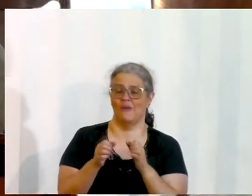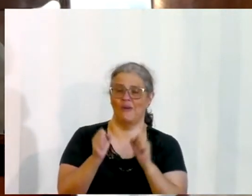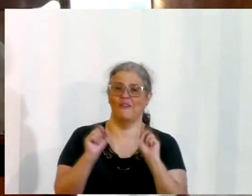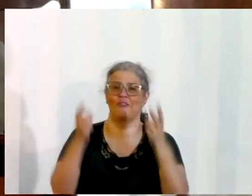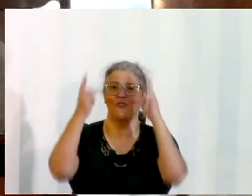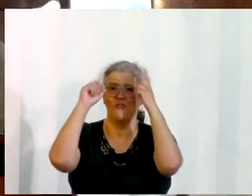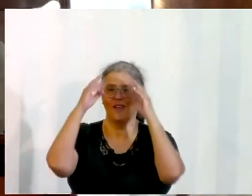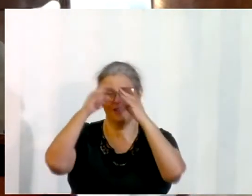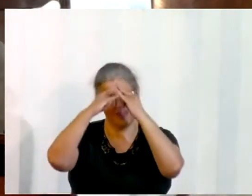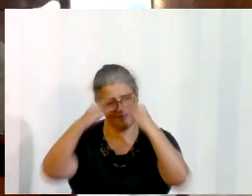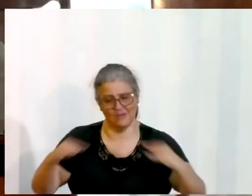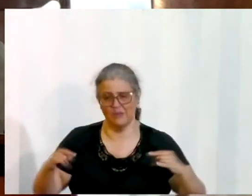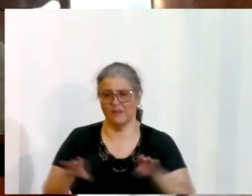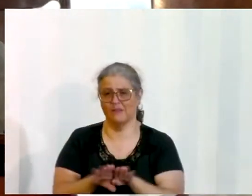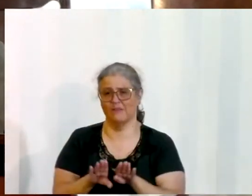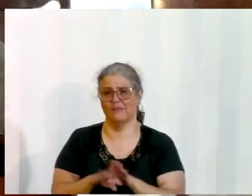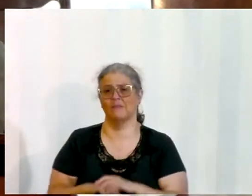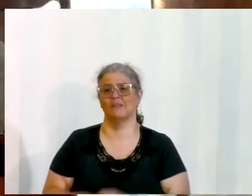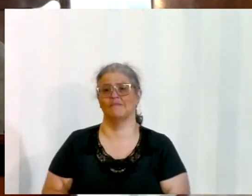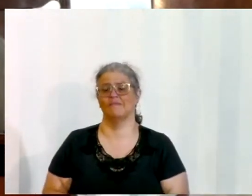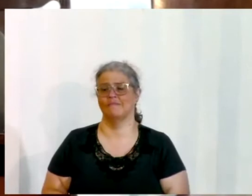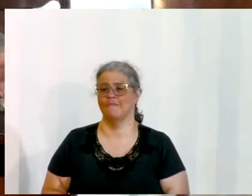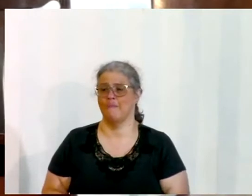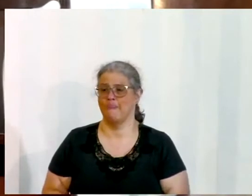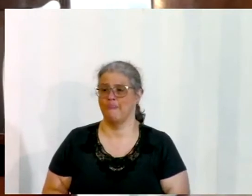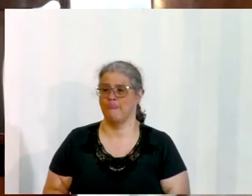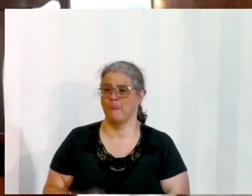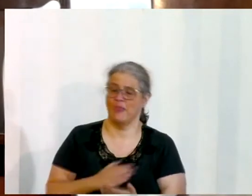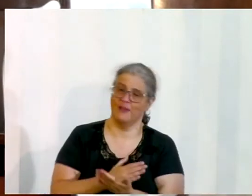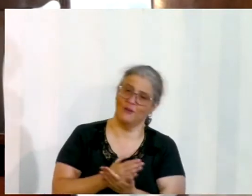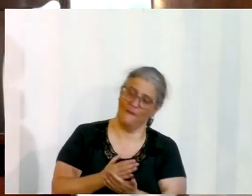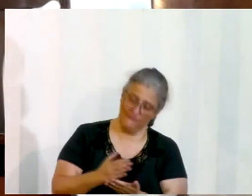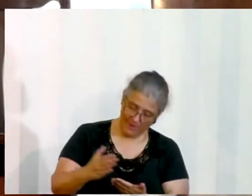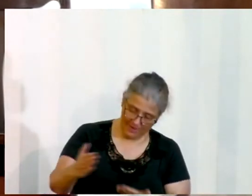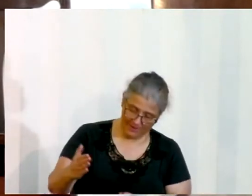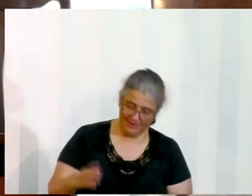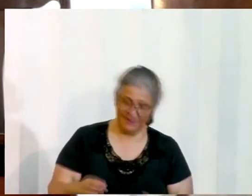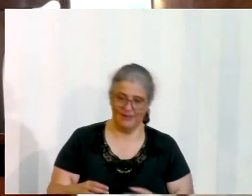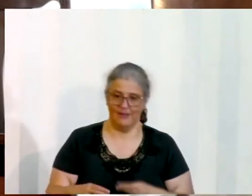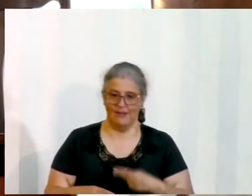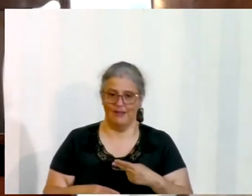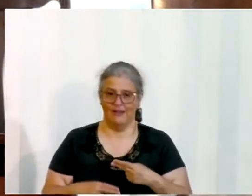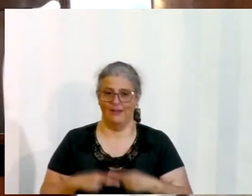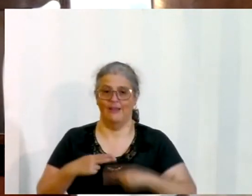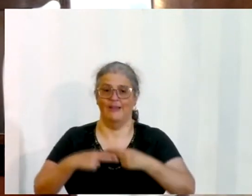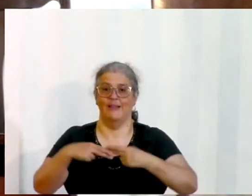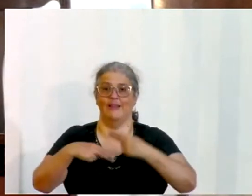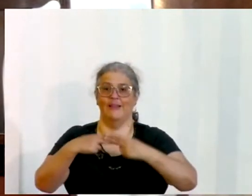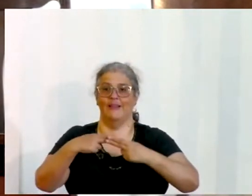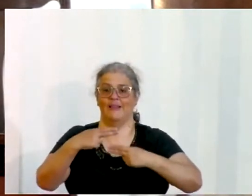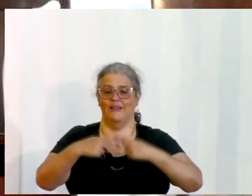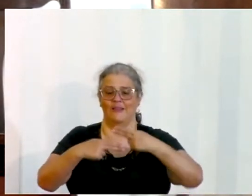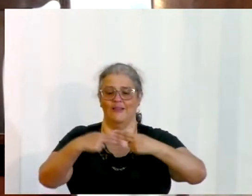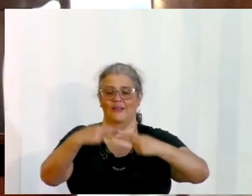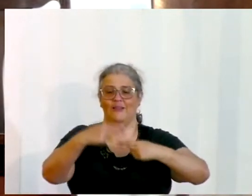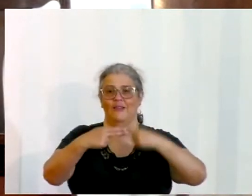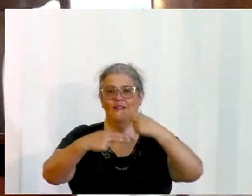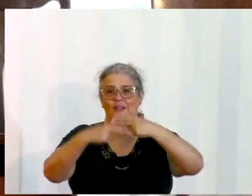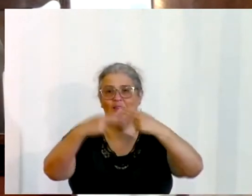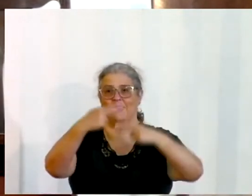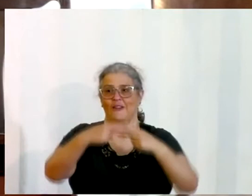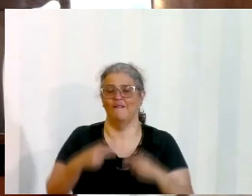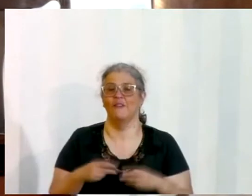oraram a oração de confissão. Começamos essa série, essa mensagem nessa noite, melhor dizendo, citando